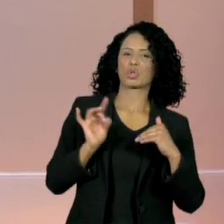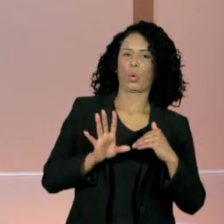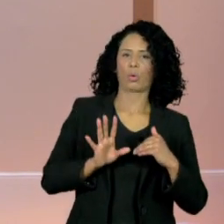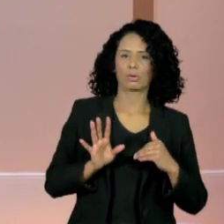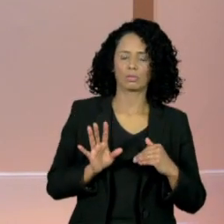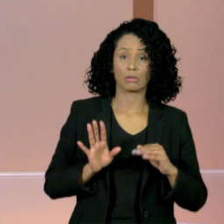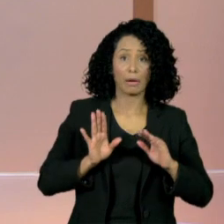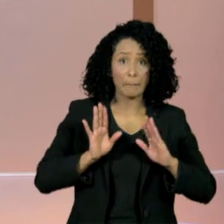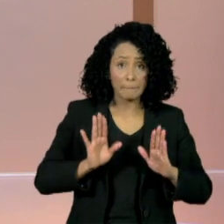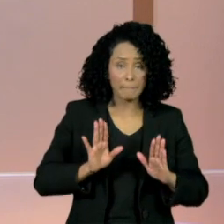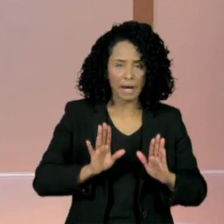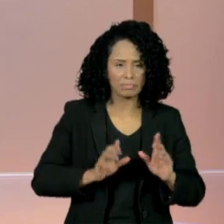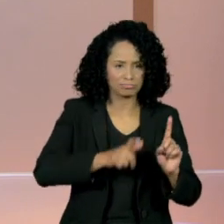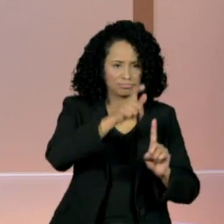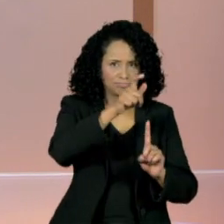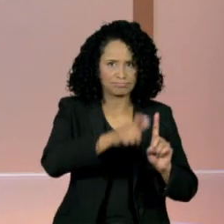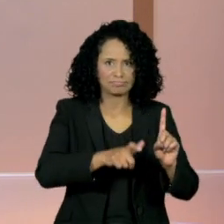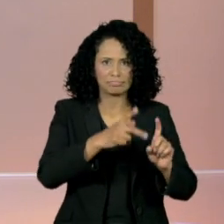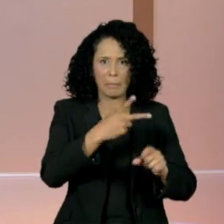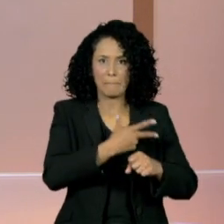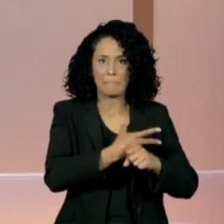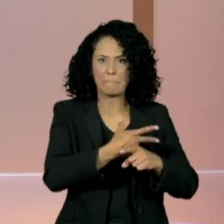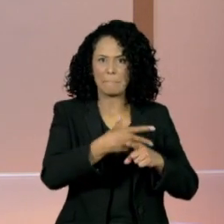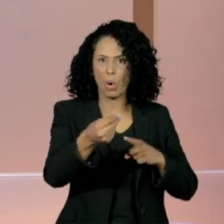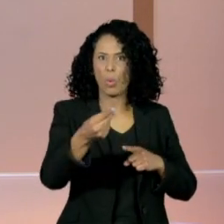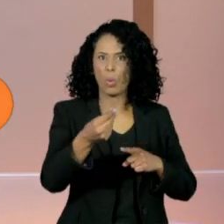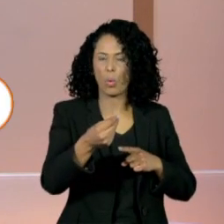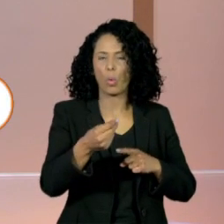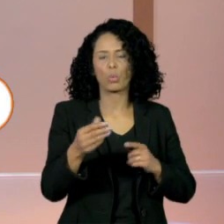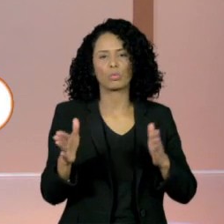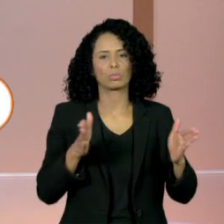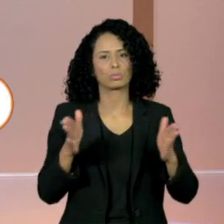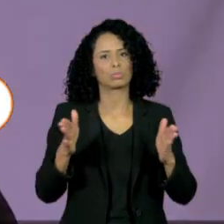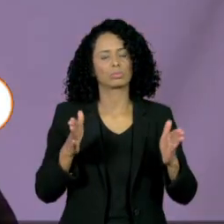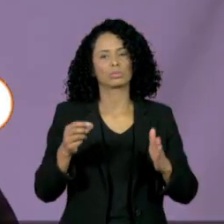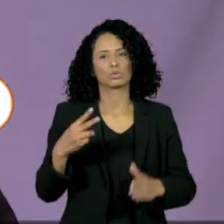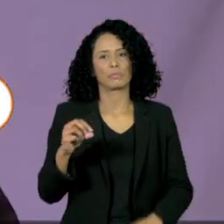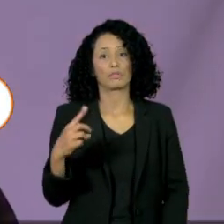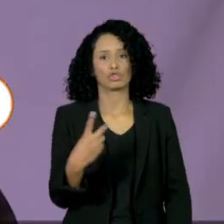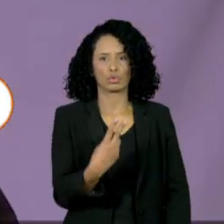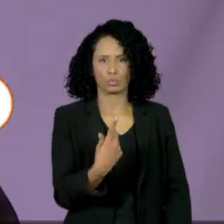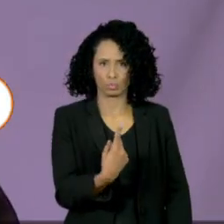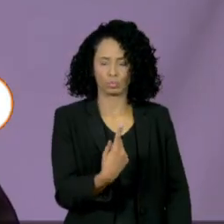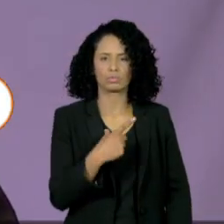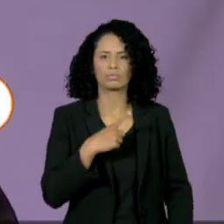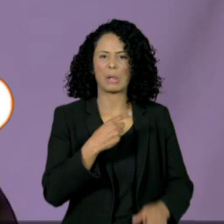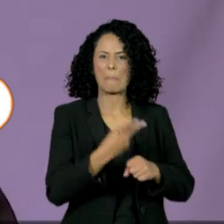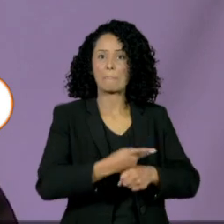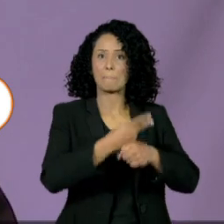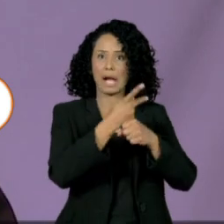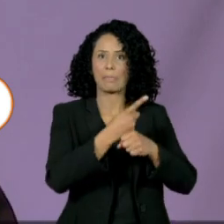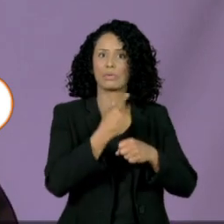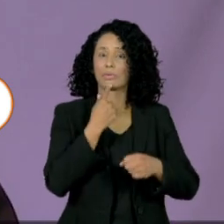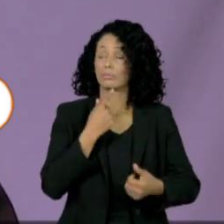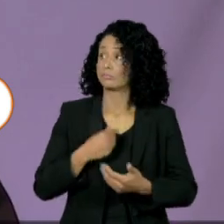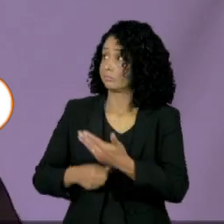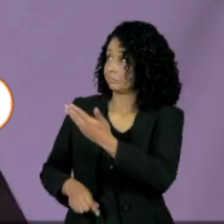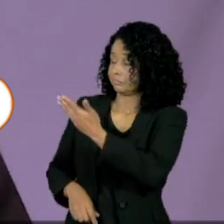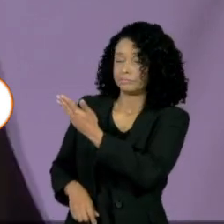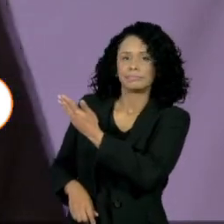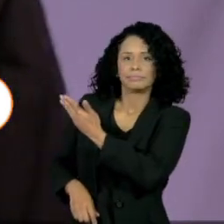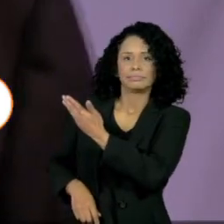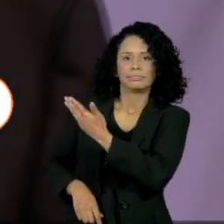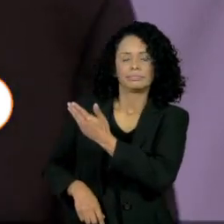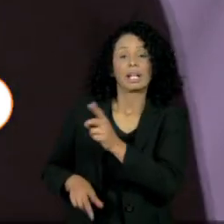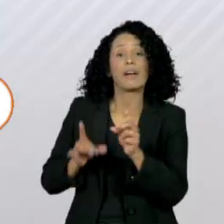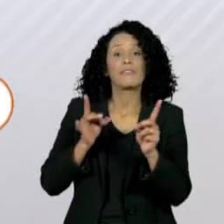Só que para o ganhador do Nobel da Paz em 2021, vai muito além. O jornalista russo Dmitry Muratov vendeu através de um